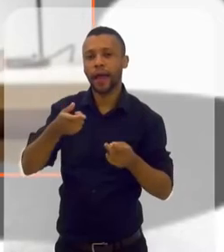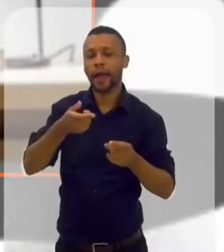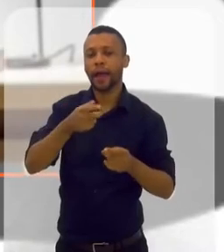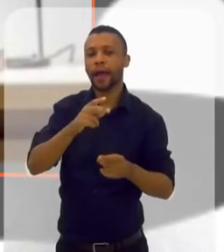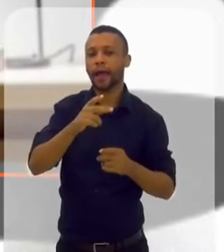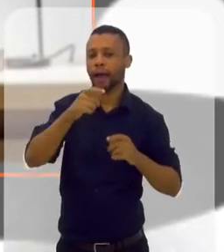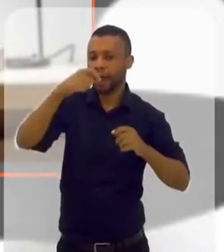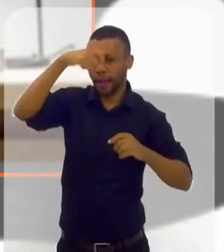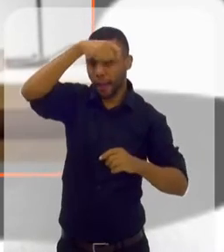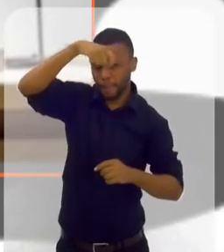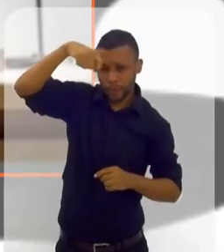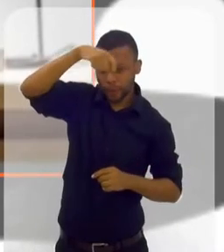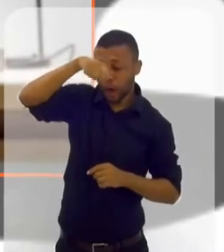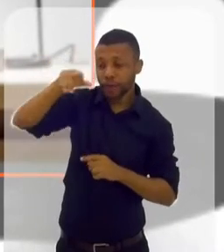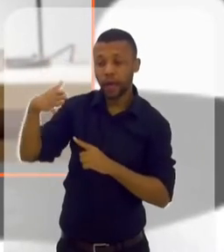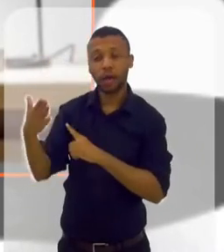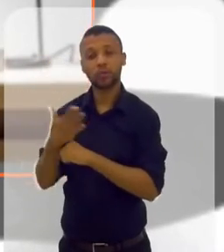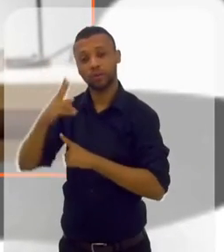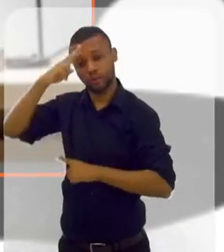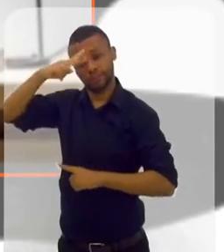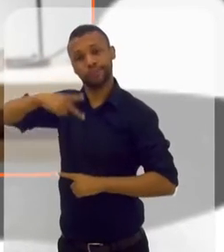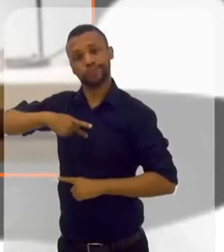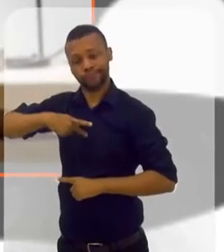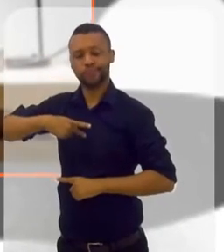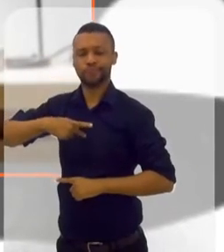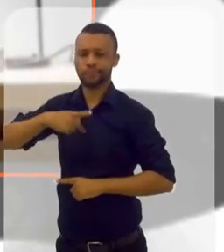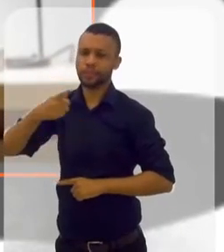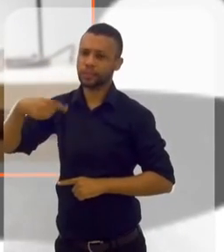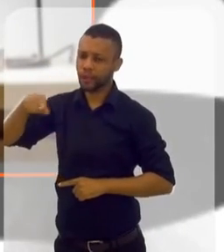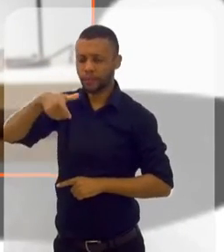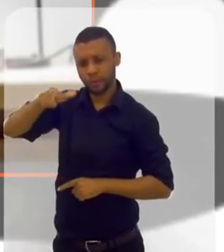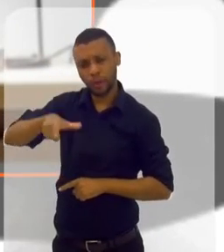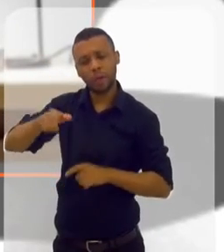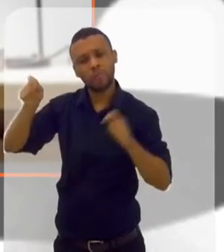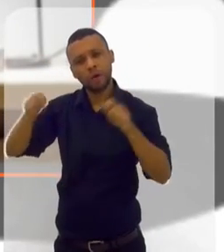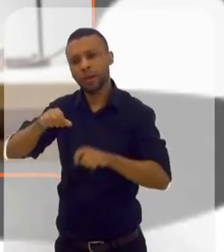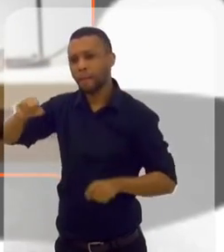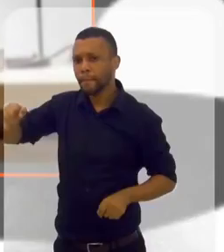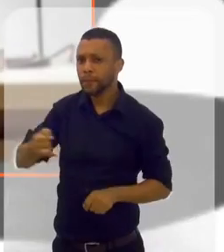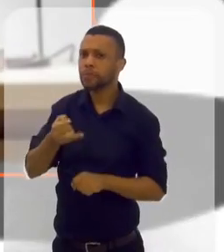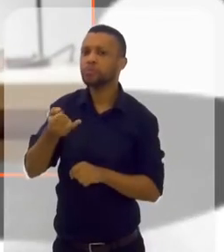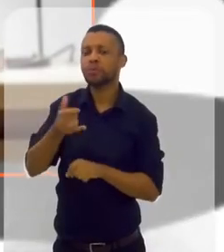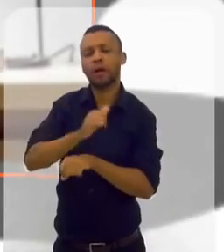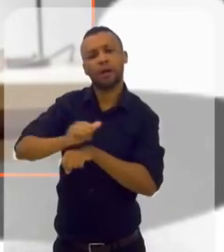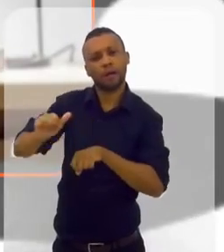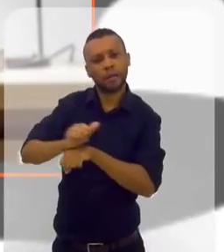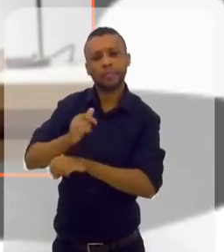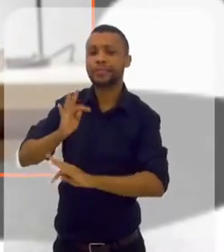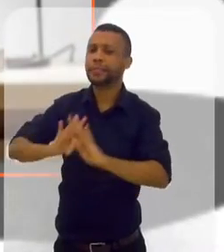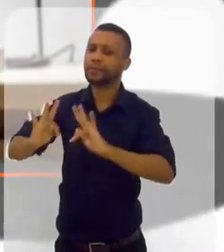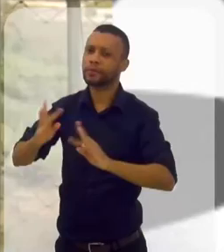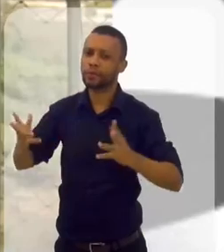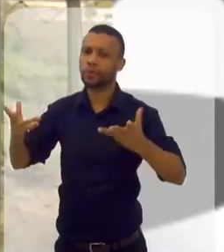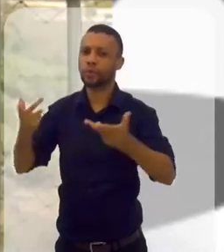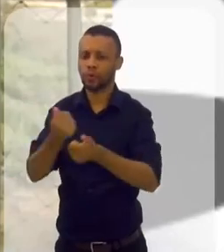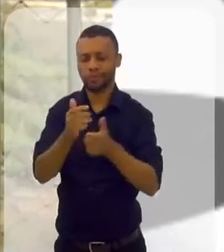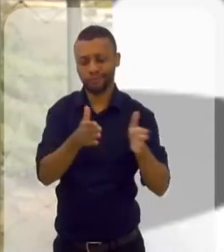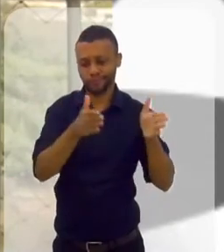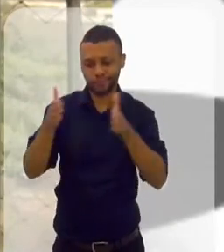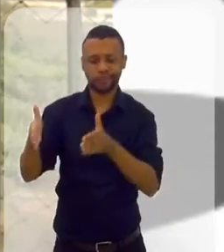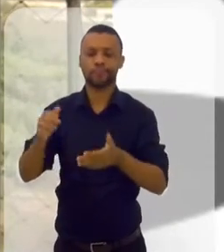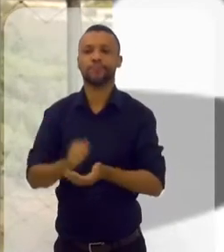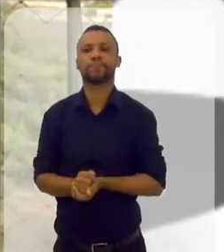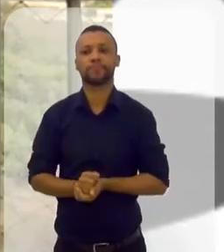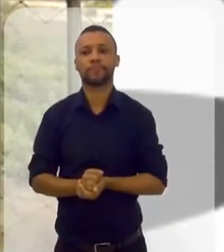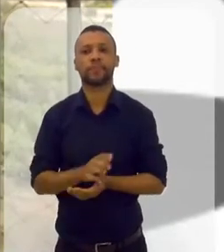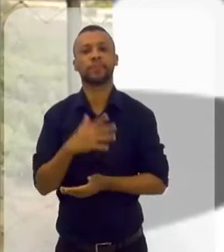para a gente desvendar todos esses mitos para que as pessoas possam se valer dessa técnica tão preciosa. Sibeli. Vamos lá,